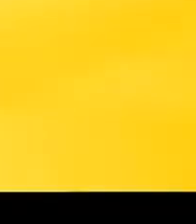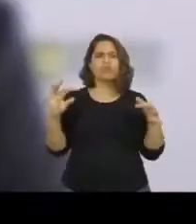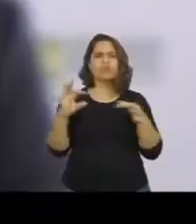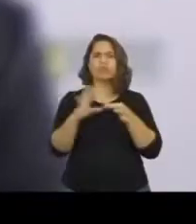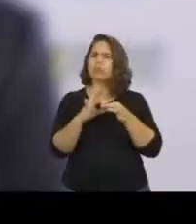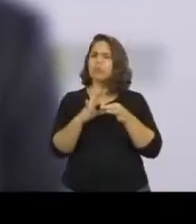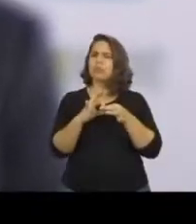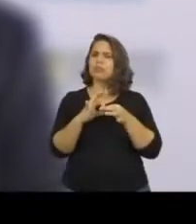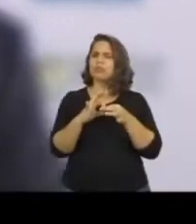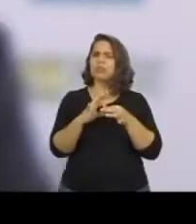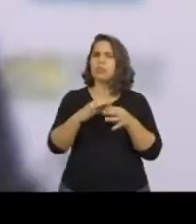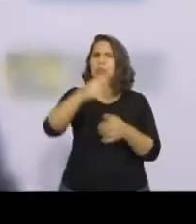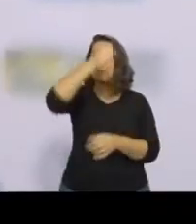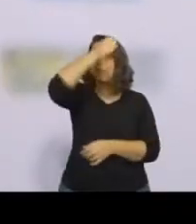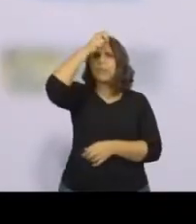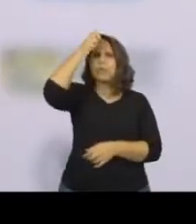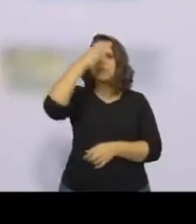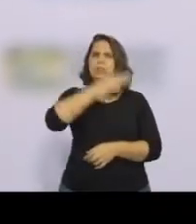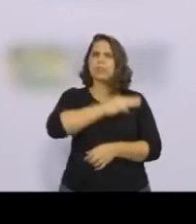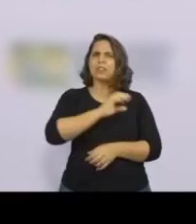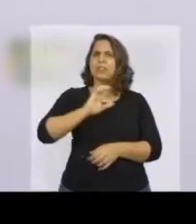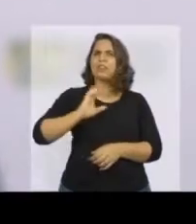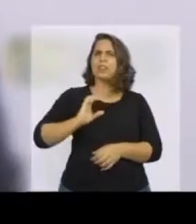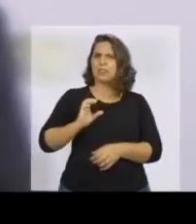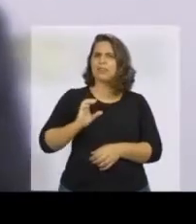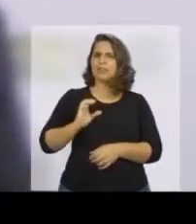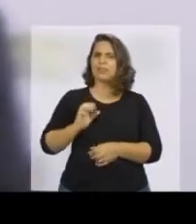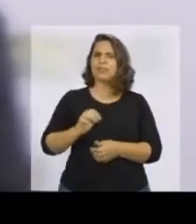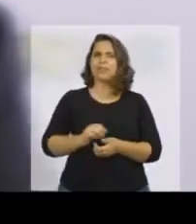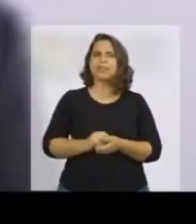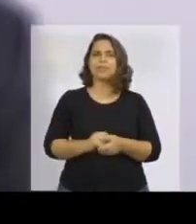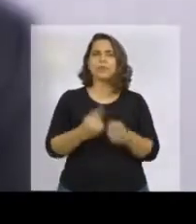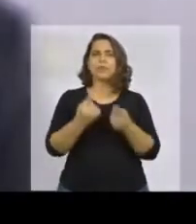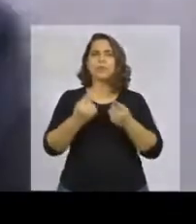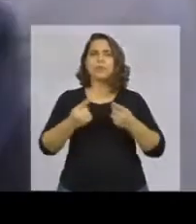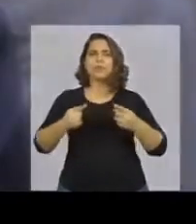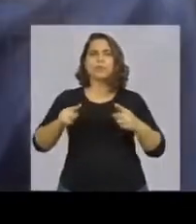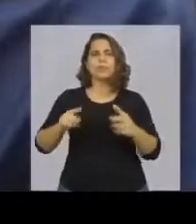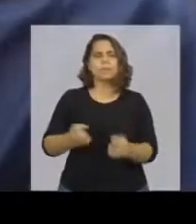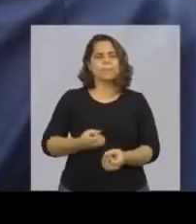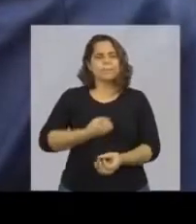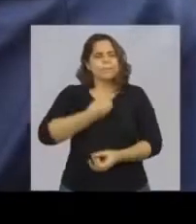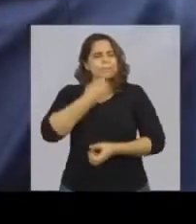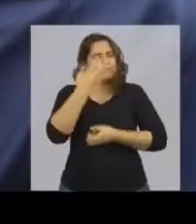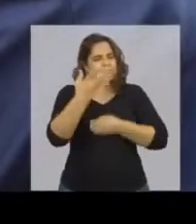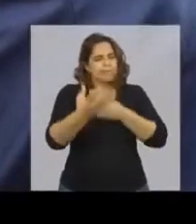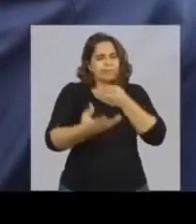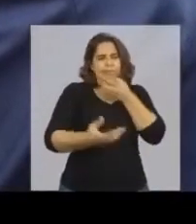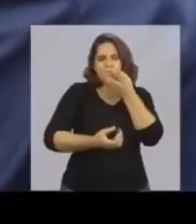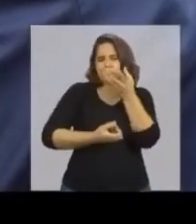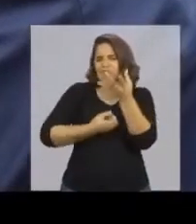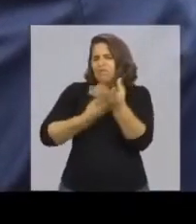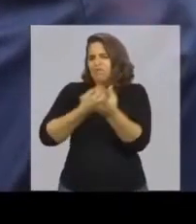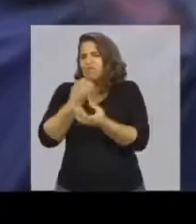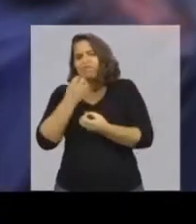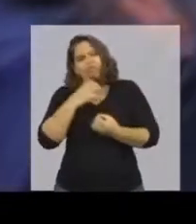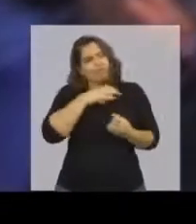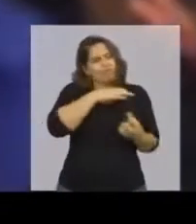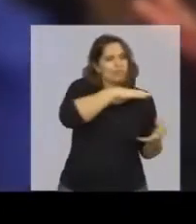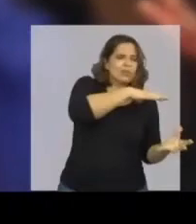Algumas coincidências me ligam ao prefeito Marcelo Crivella. Há uma palavra